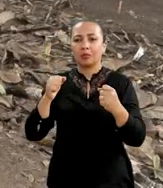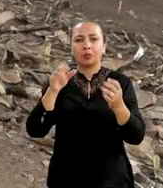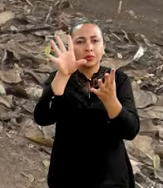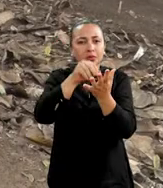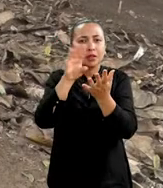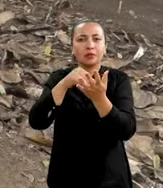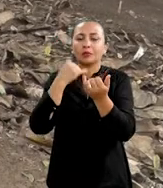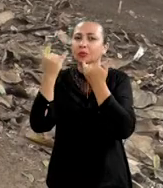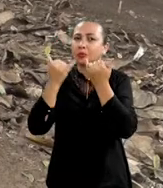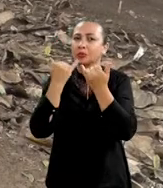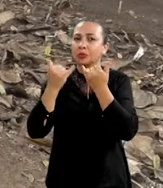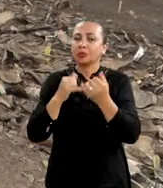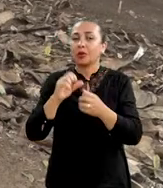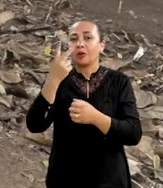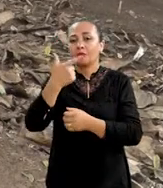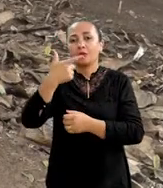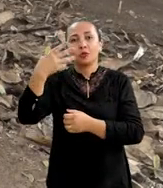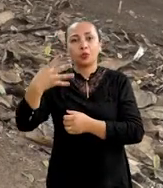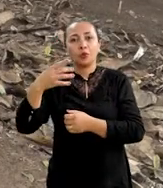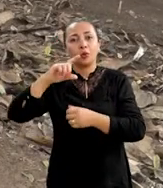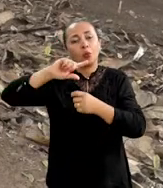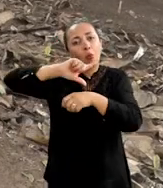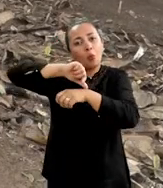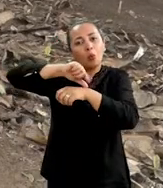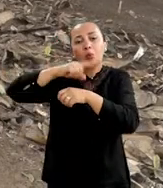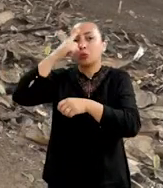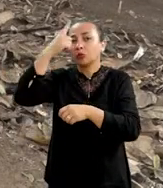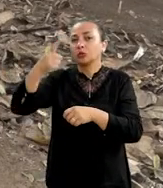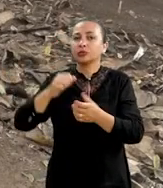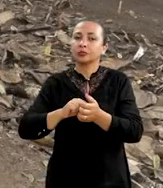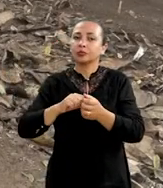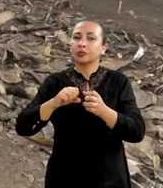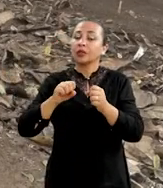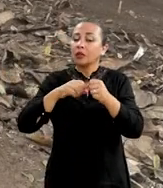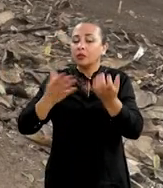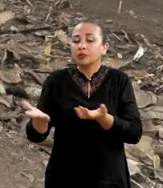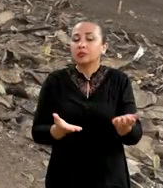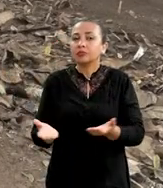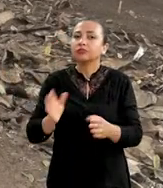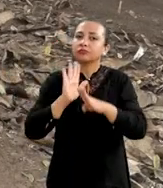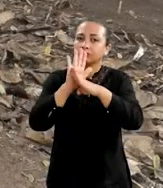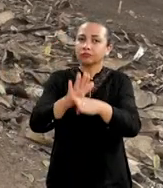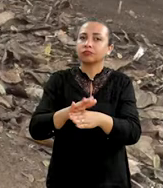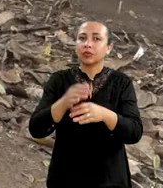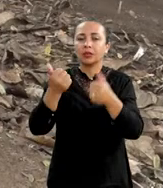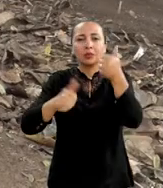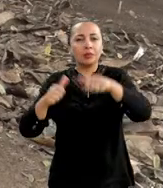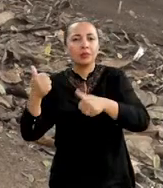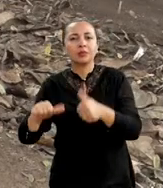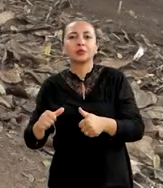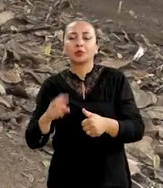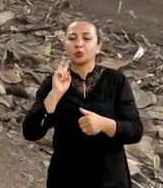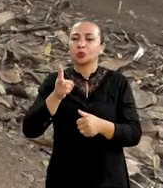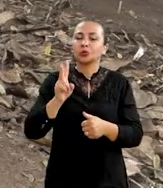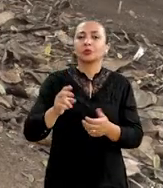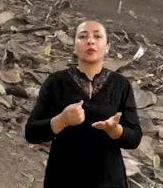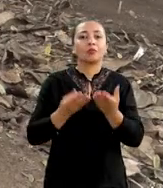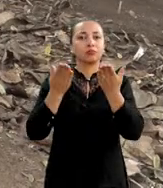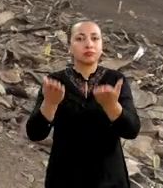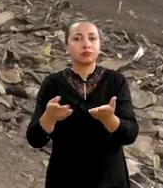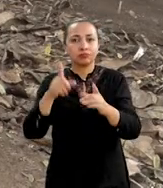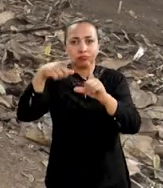informações do paciente 24 horas por dia. O serviço auxilia na avaliação contínua e oferece dados